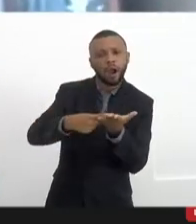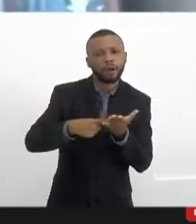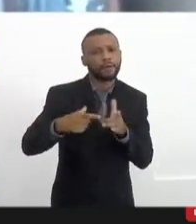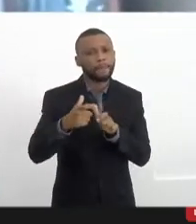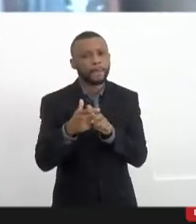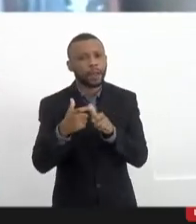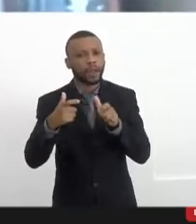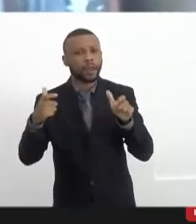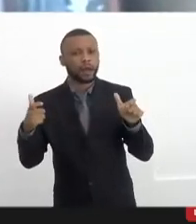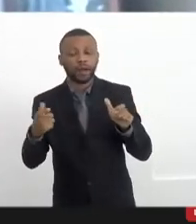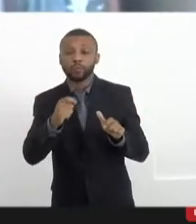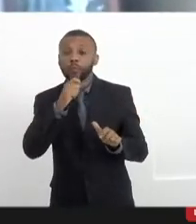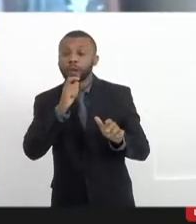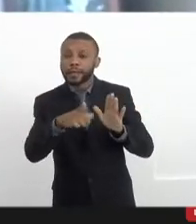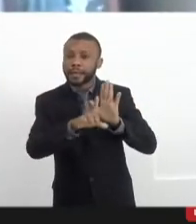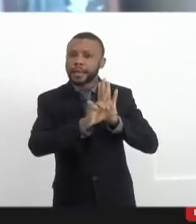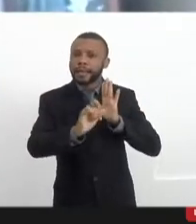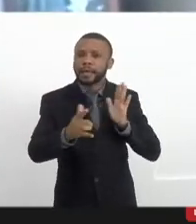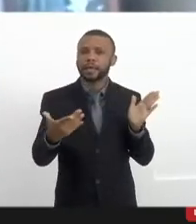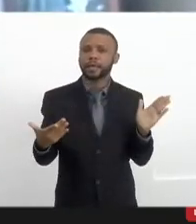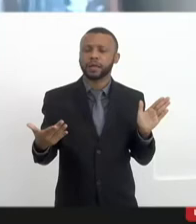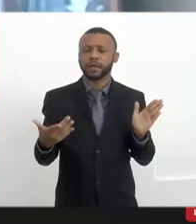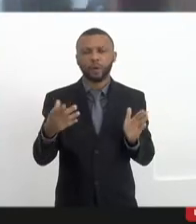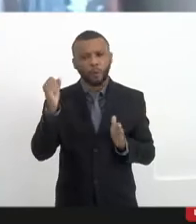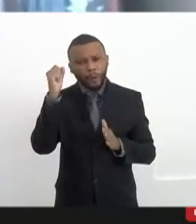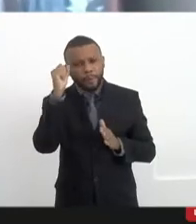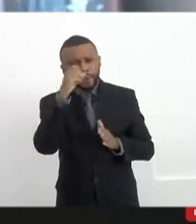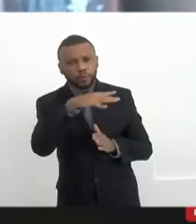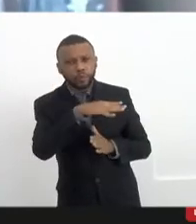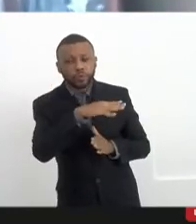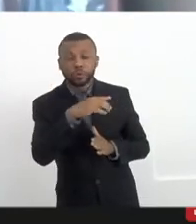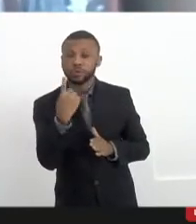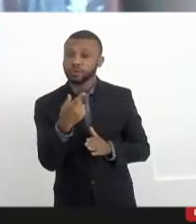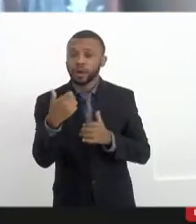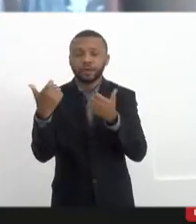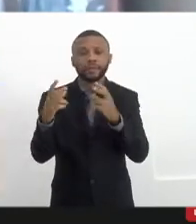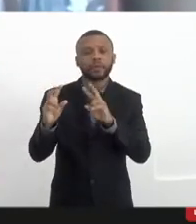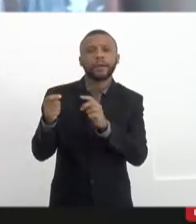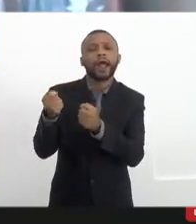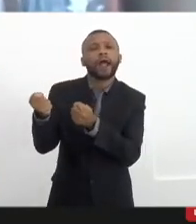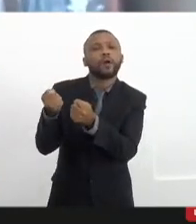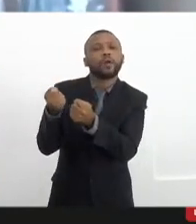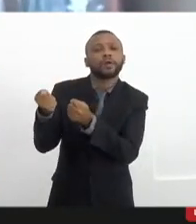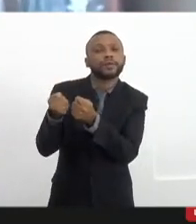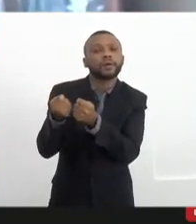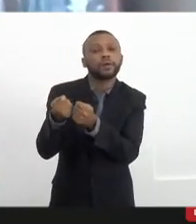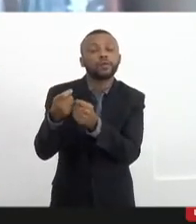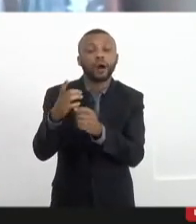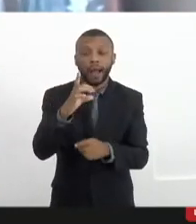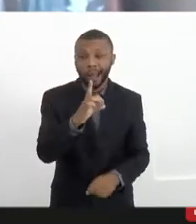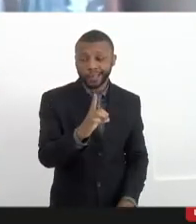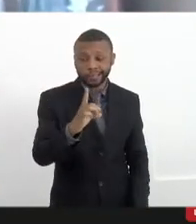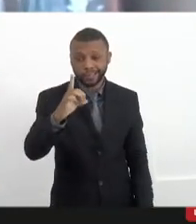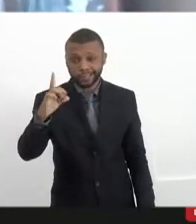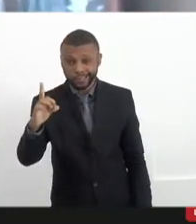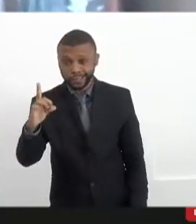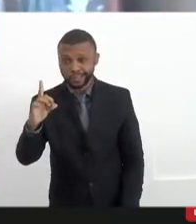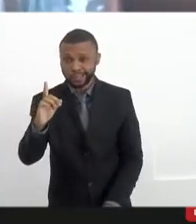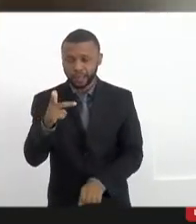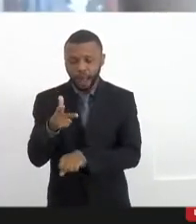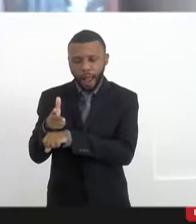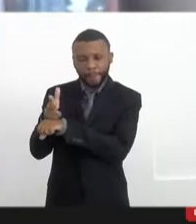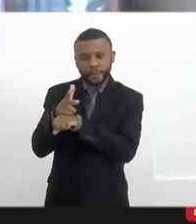sem leis. Quer dizer, é um absurdo. Quando a gente fala regulação, a direita e a mídia usam